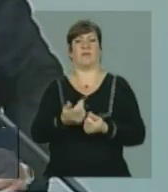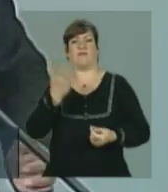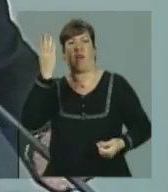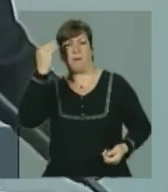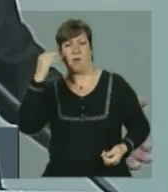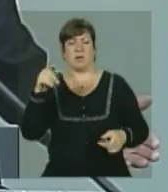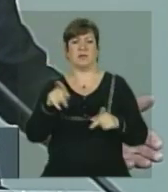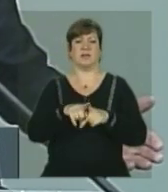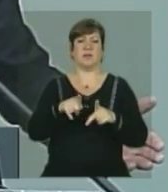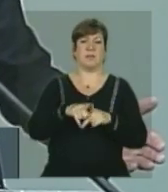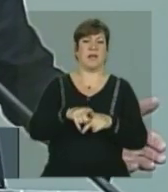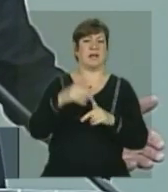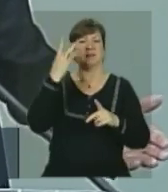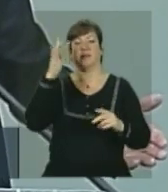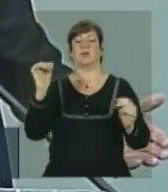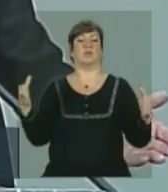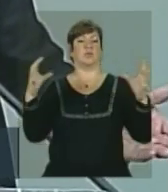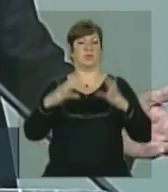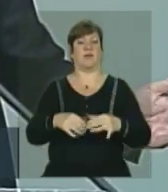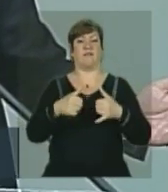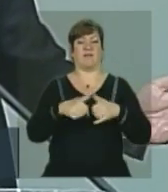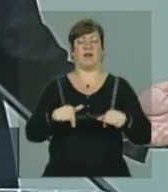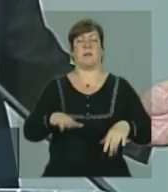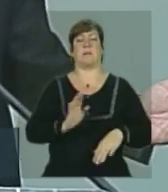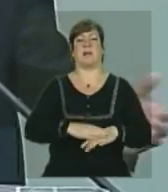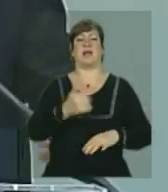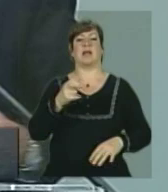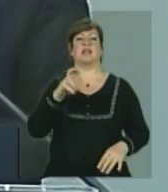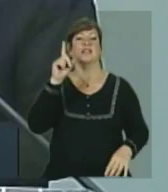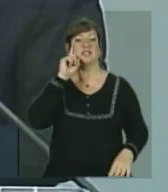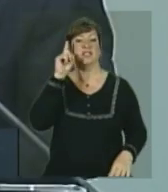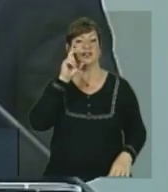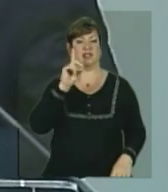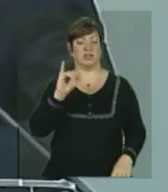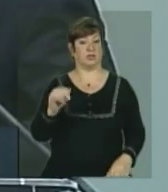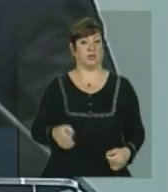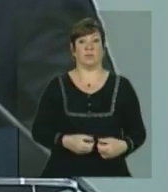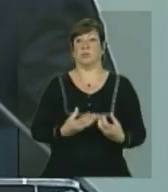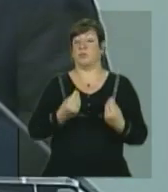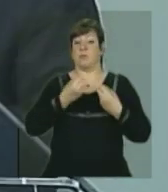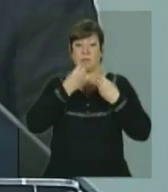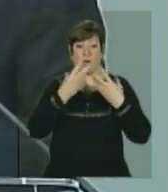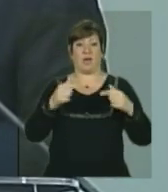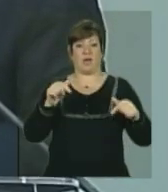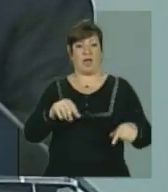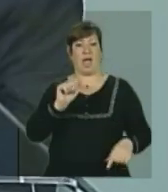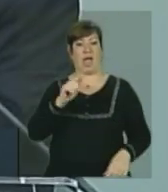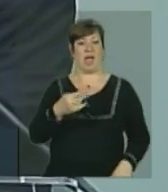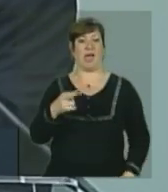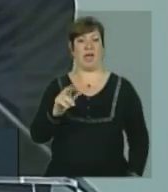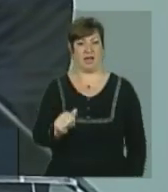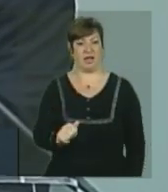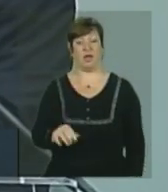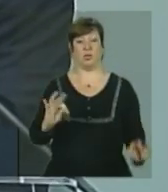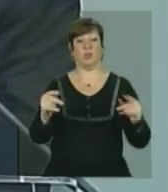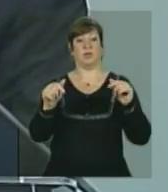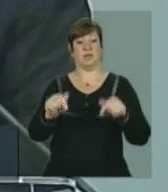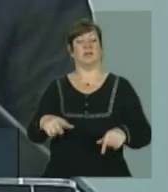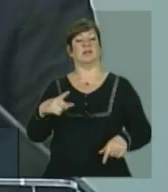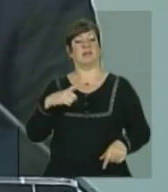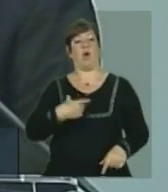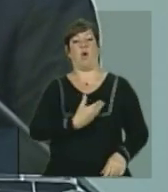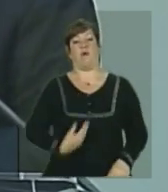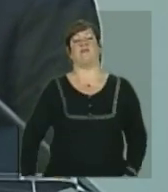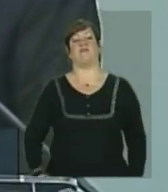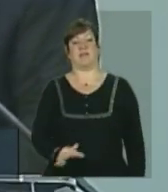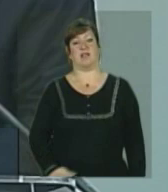passam 15 dias aqui, mais de 15 dias, não É um sucesso fantástico aqui em Angra dos Reis. Tudo isso tem o dedo do